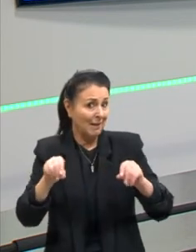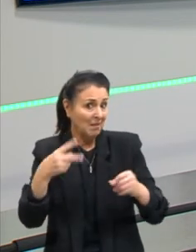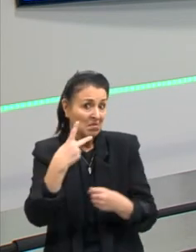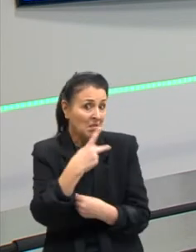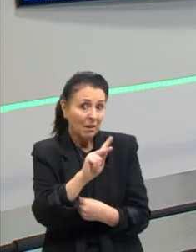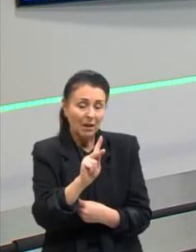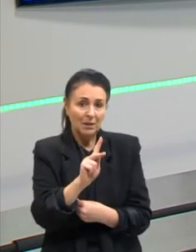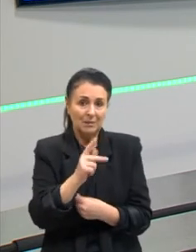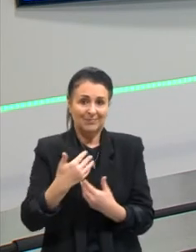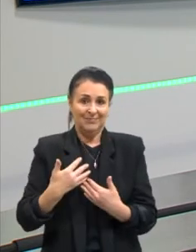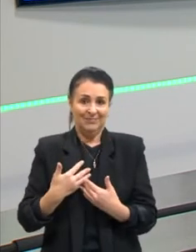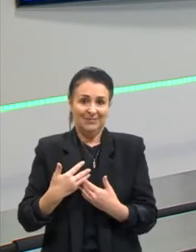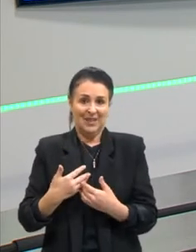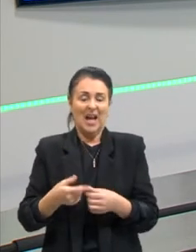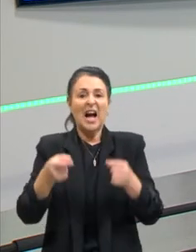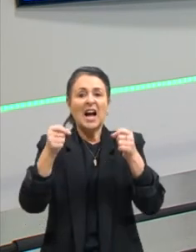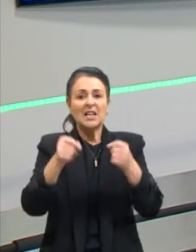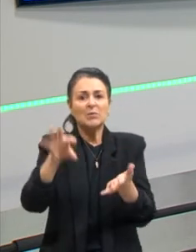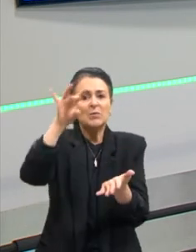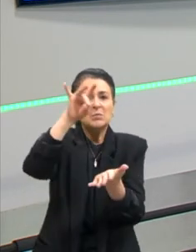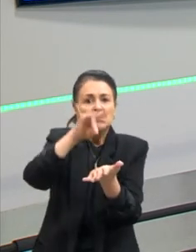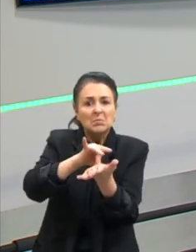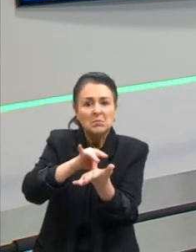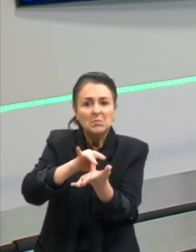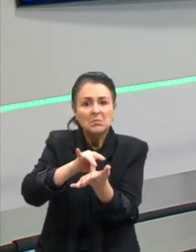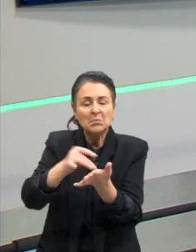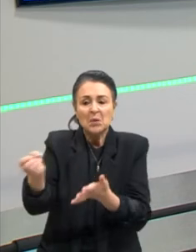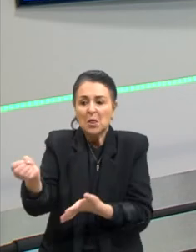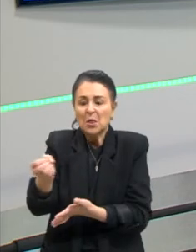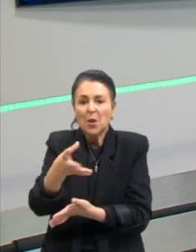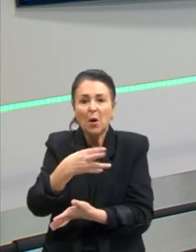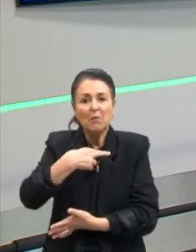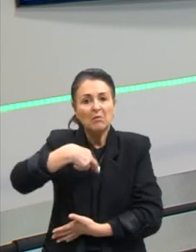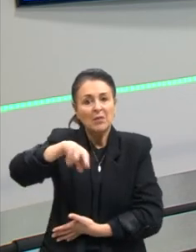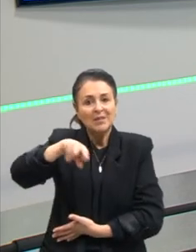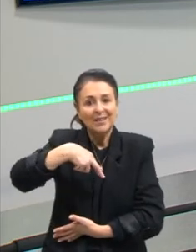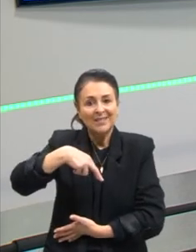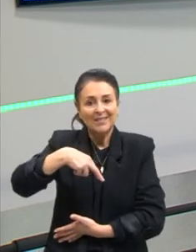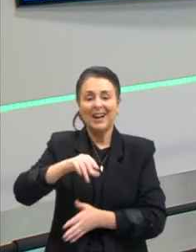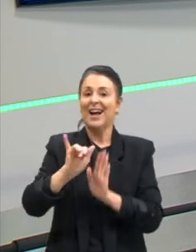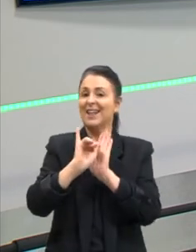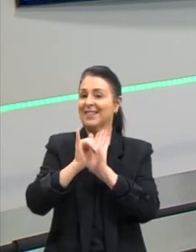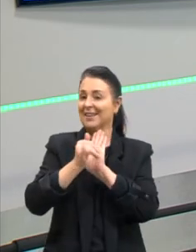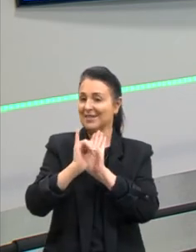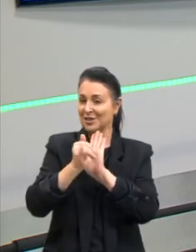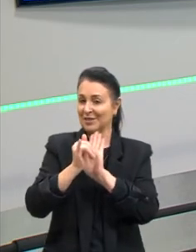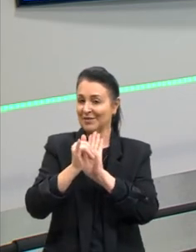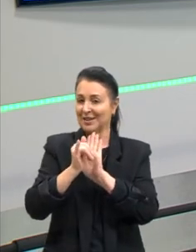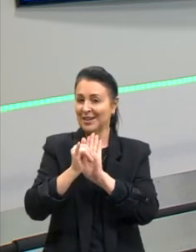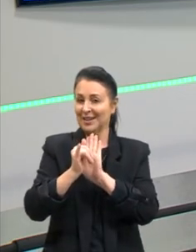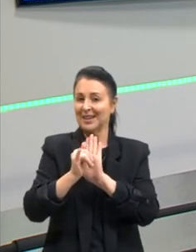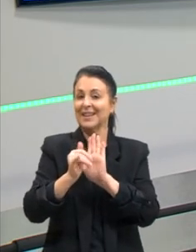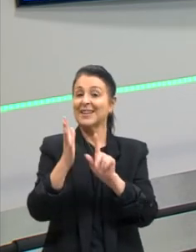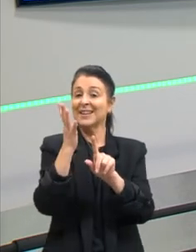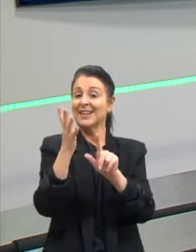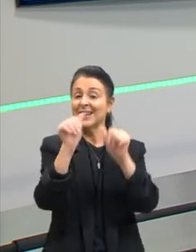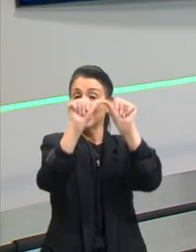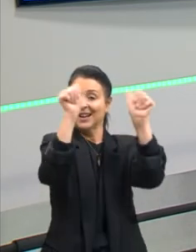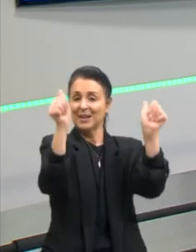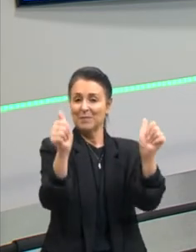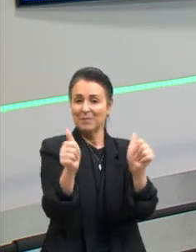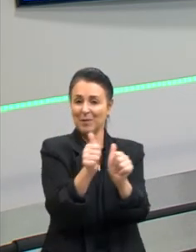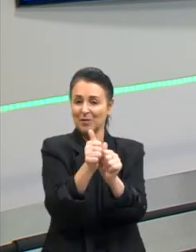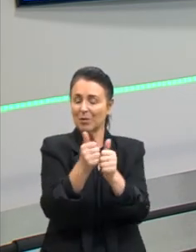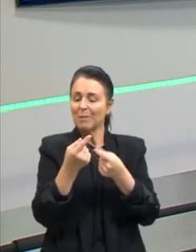instituam ali uma nova religião. Essa é a narrativa que a obra provoca. Agora, nós sabemos que